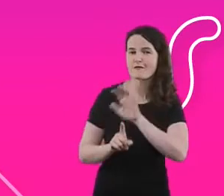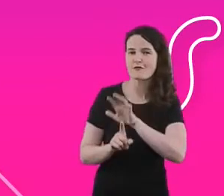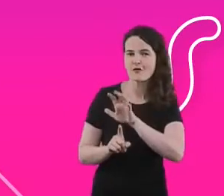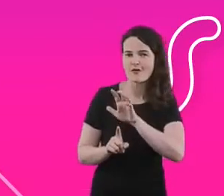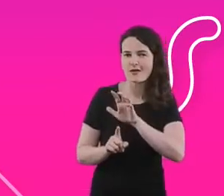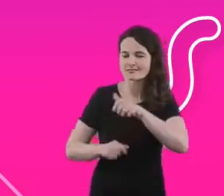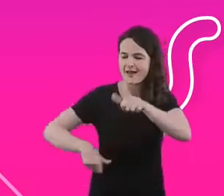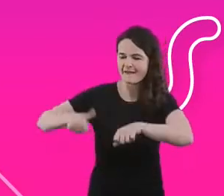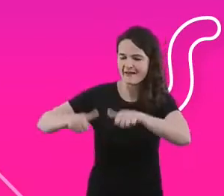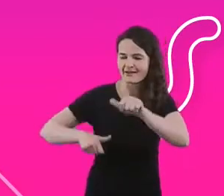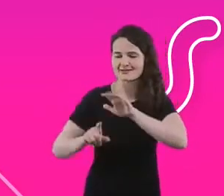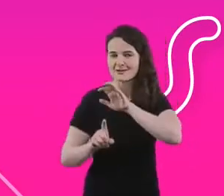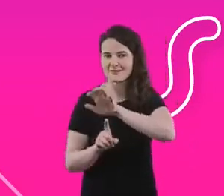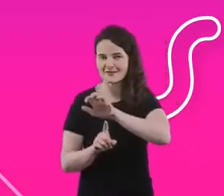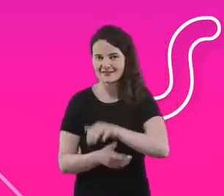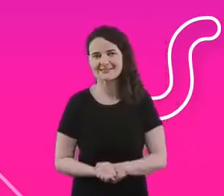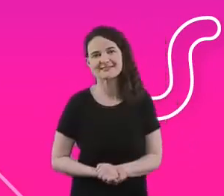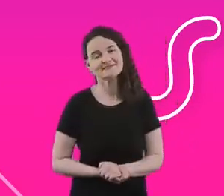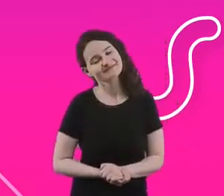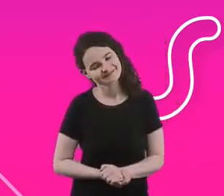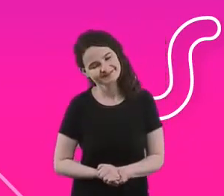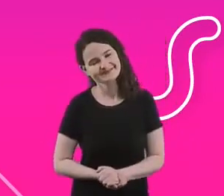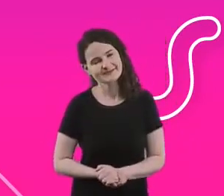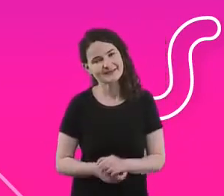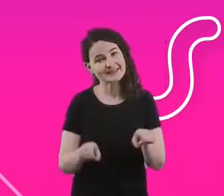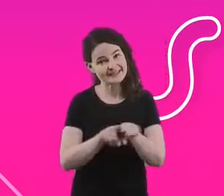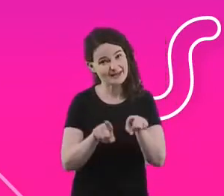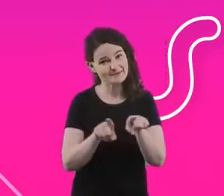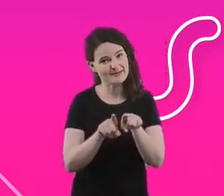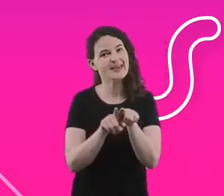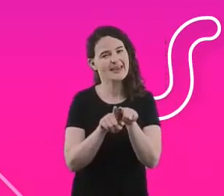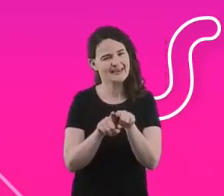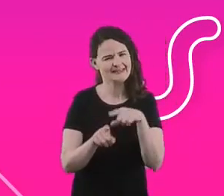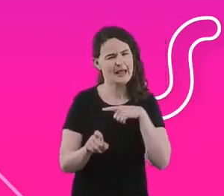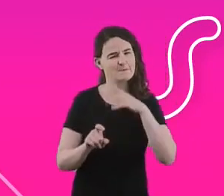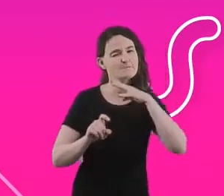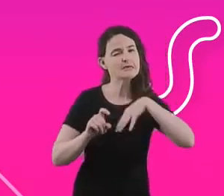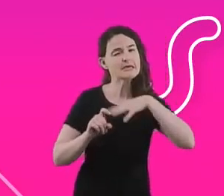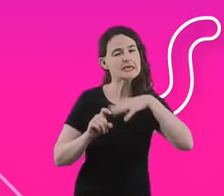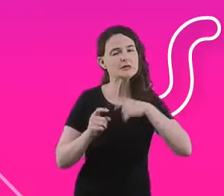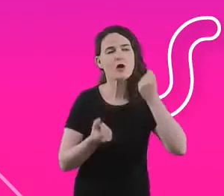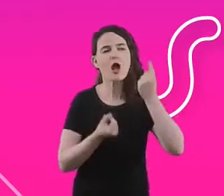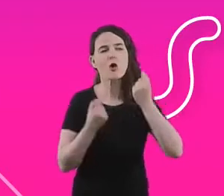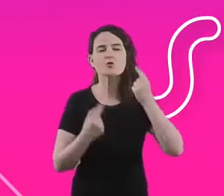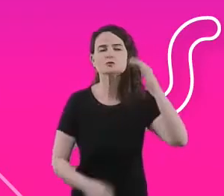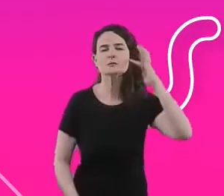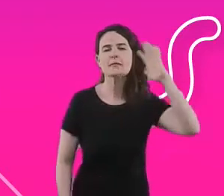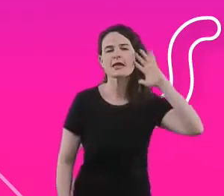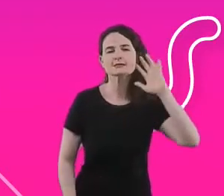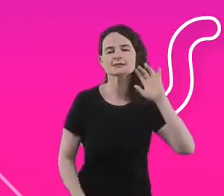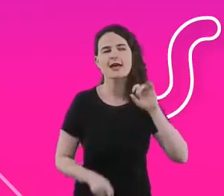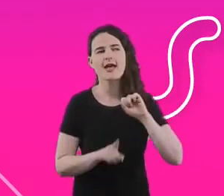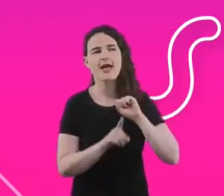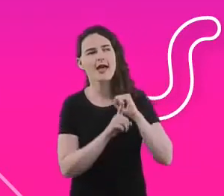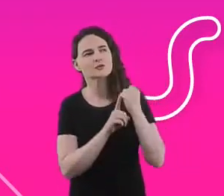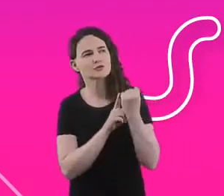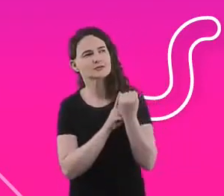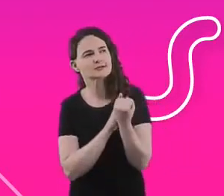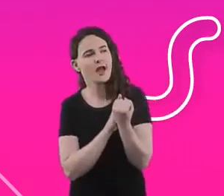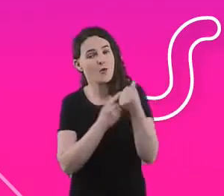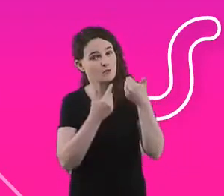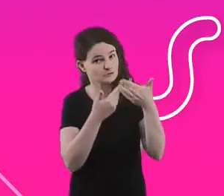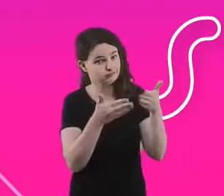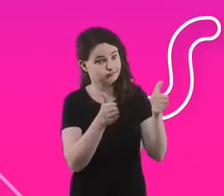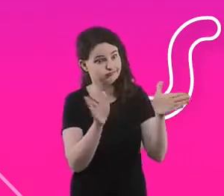eu queria começar, na verdade, desmistificando a questão do S do ESG, o S, quando a fala de social, ele é muito amplo, e acho que